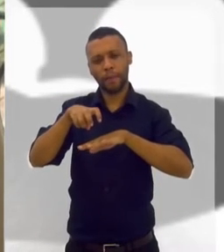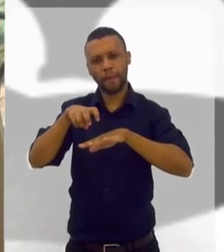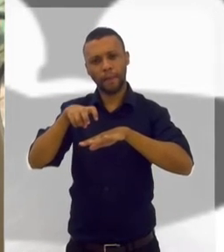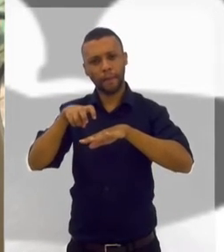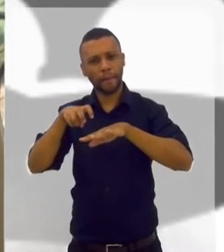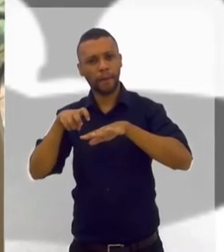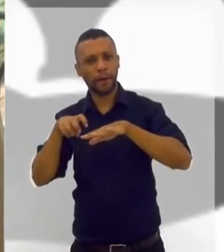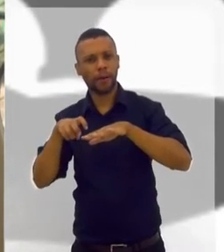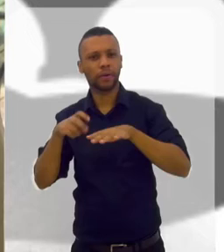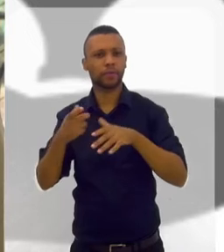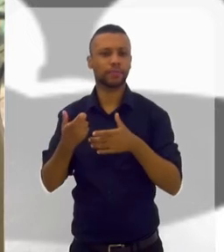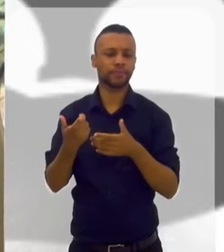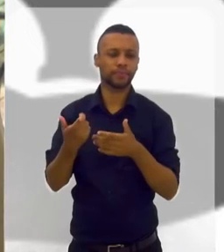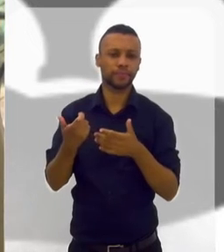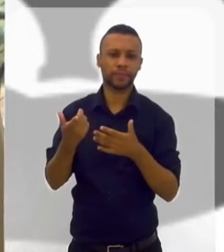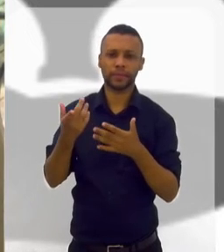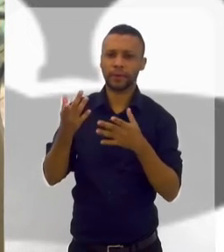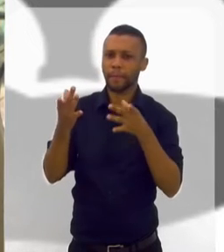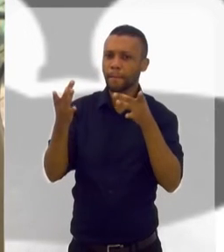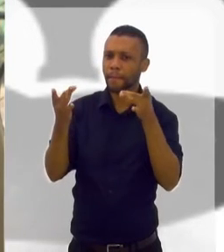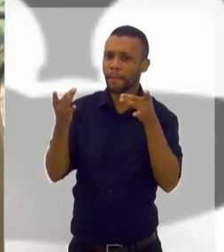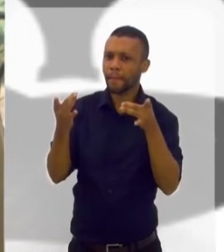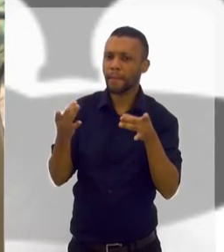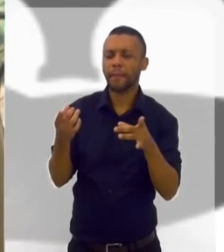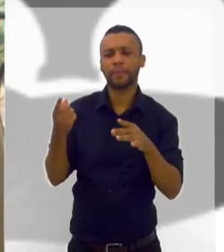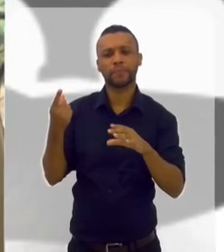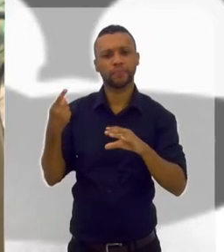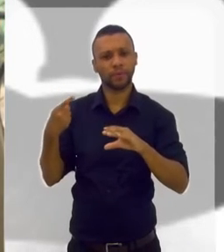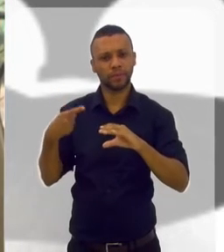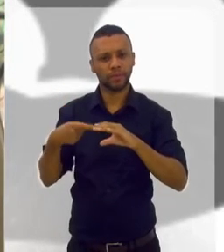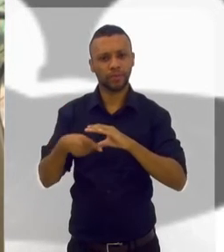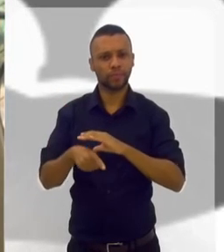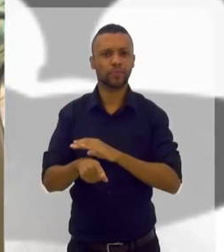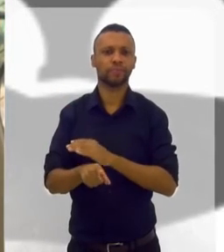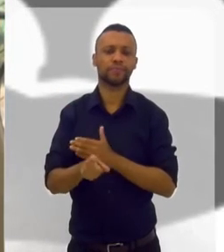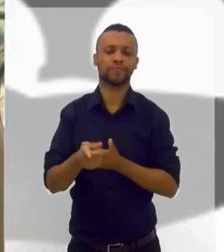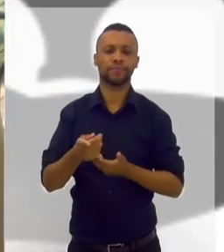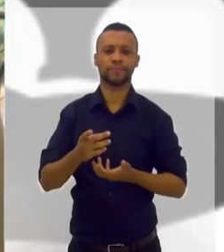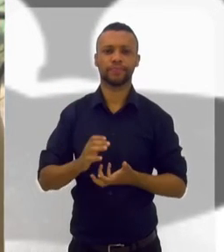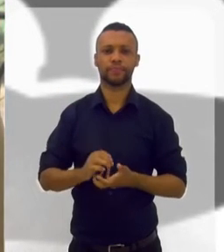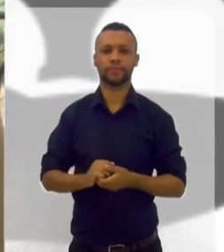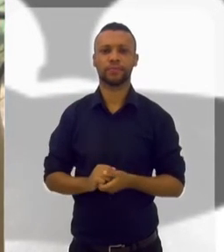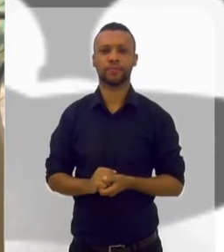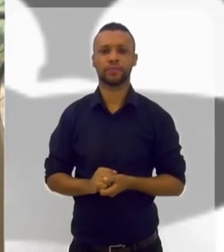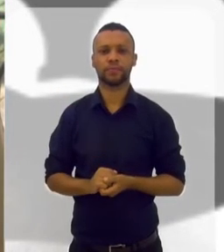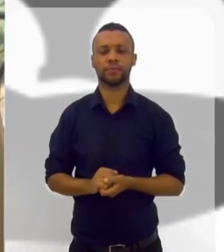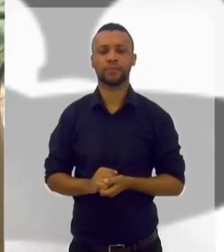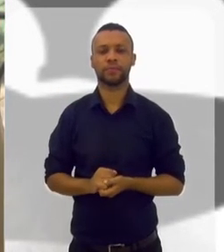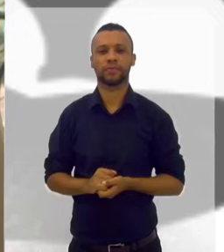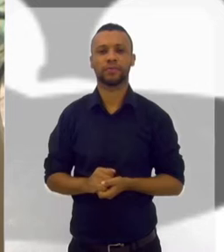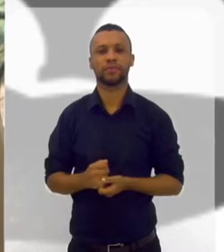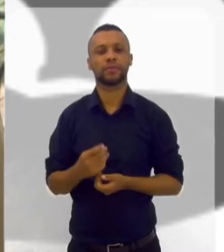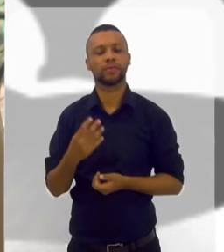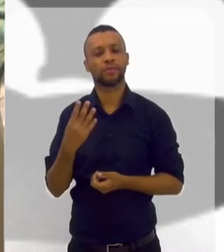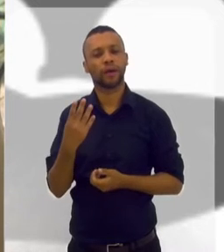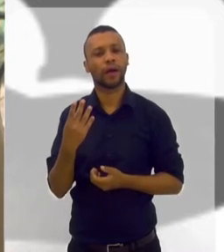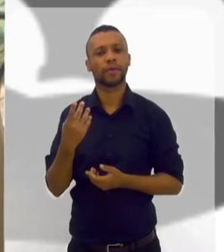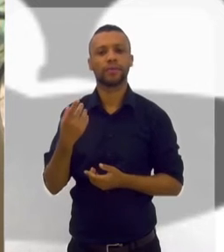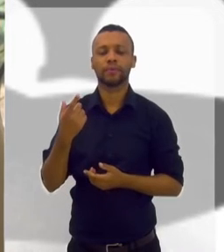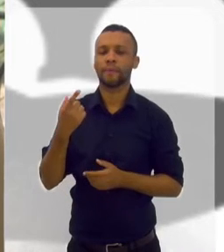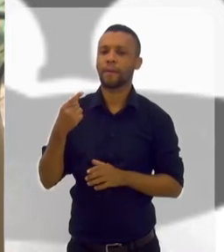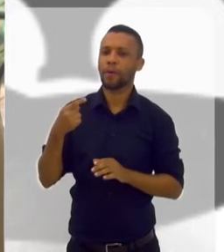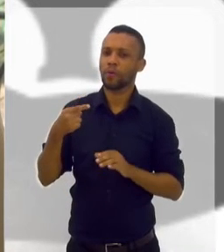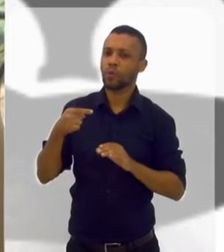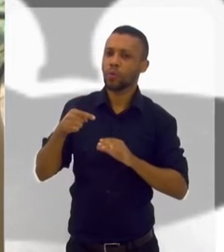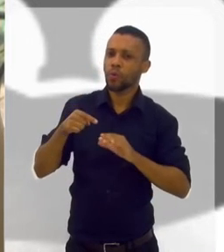5. Indo cada vez mais fundo. 4. Quanto mais fundo